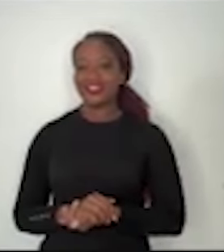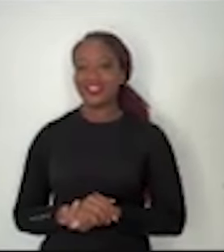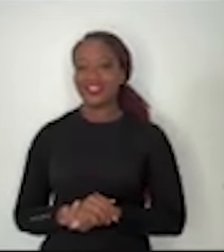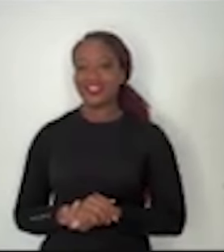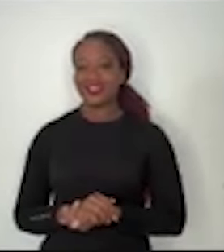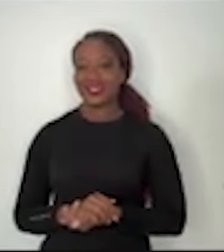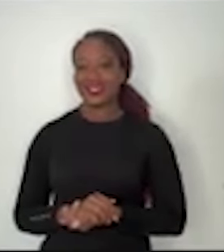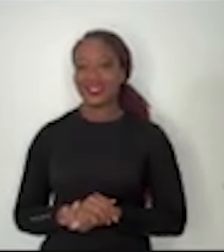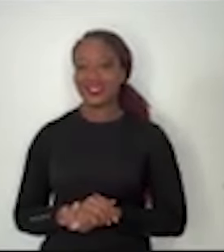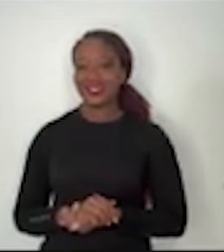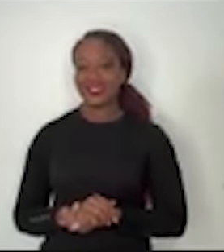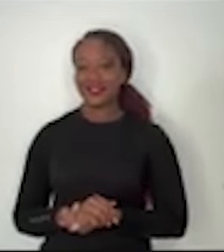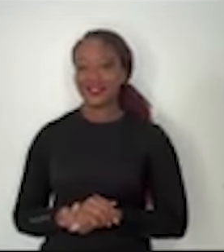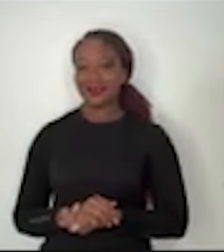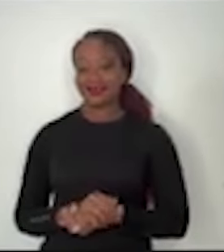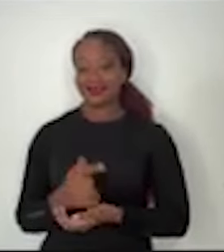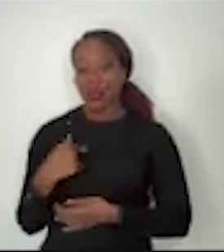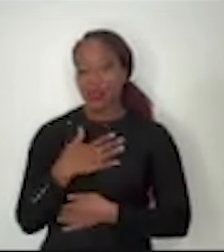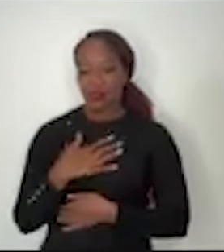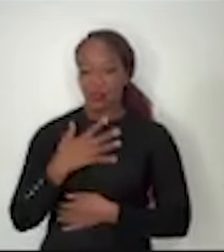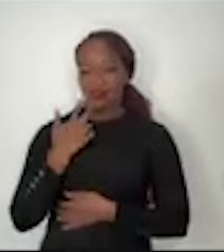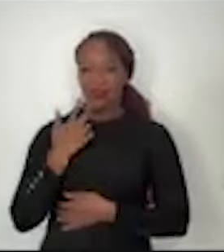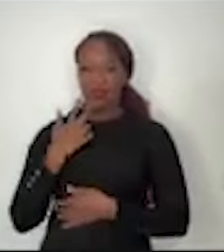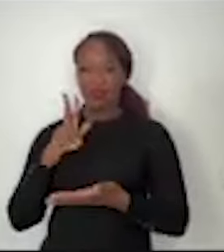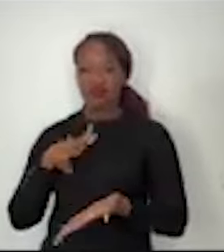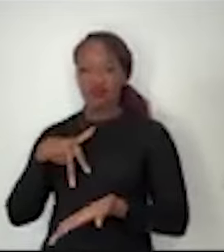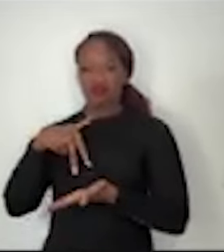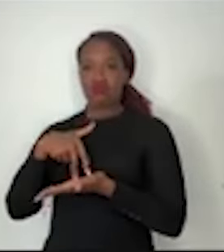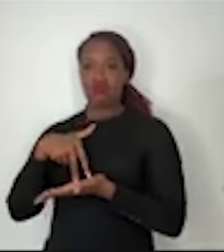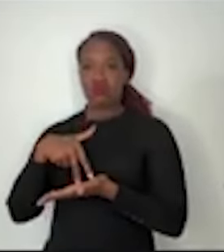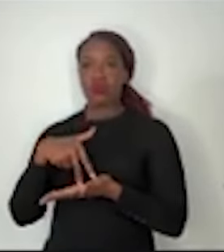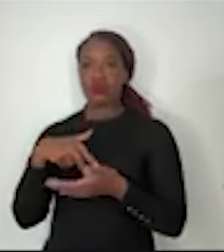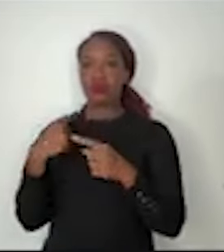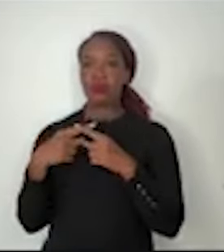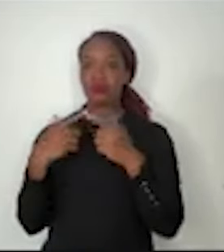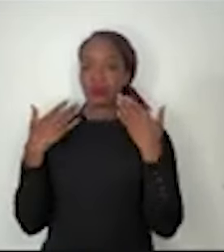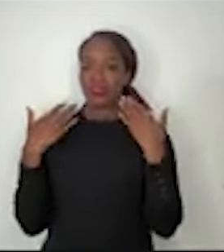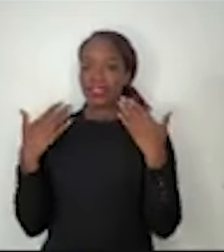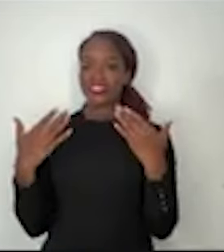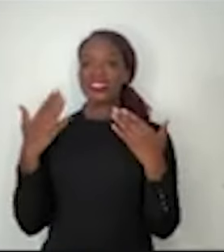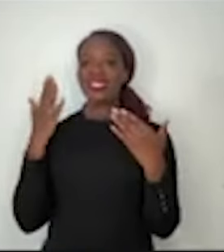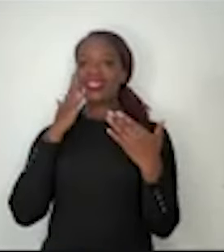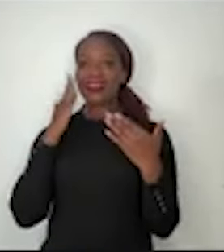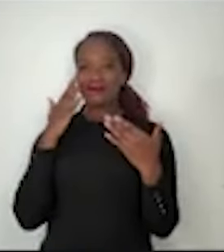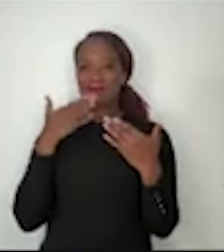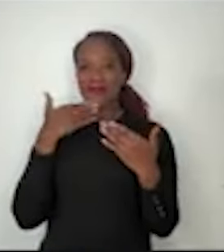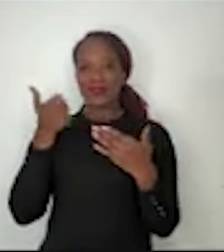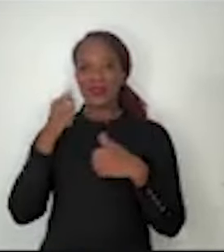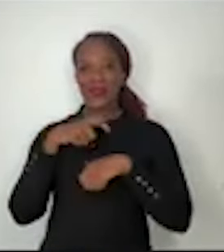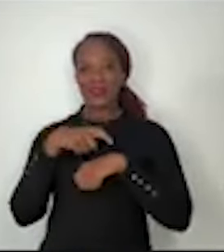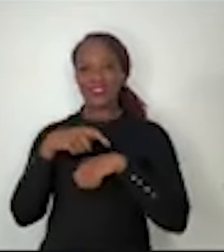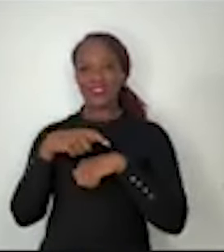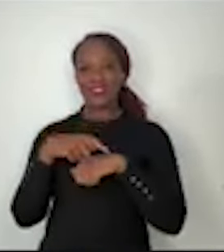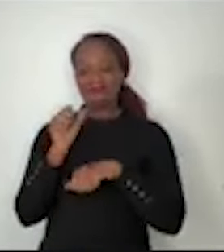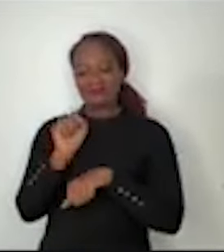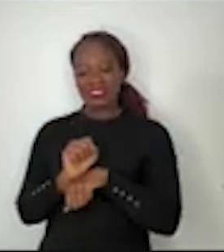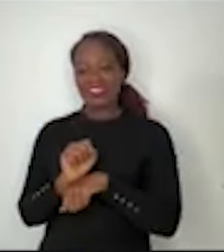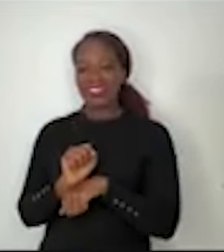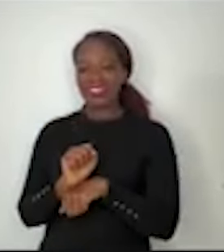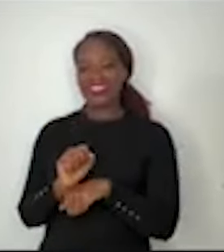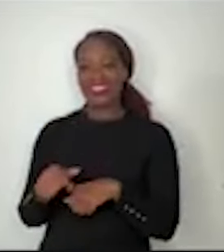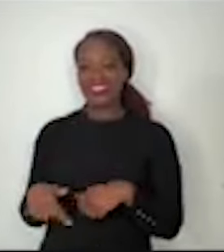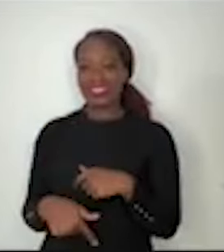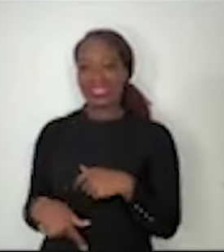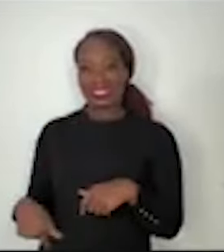Eu gosto de falar de pé porque os oradores que falam de pé geralmente sabem melhor a hora de parar, que a perna avisa, entendeu? O